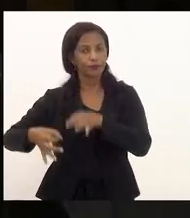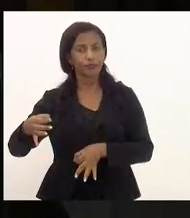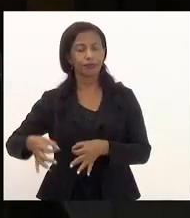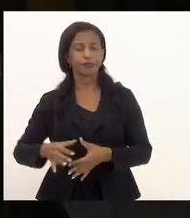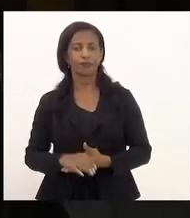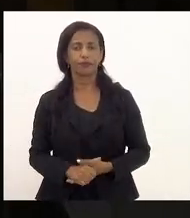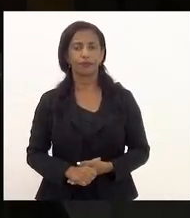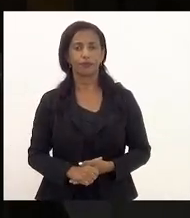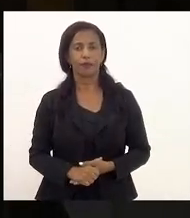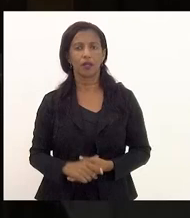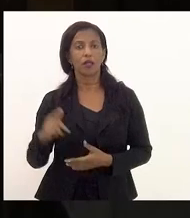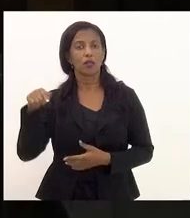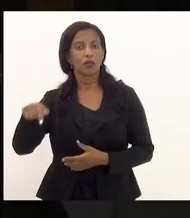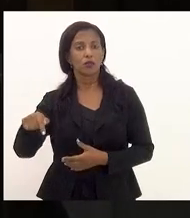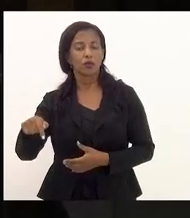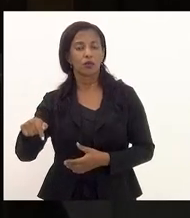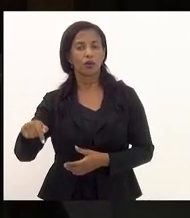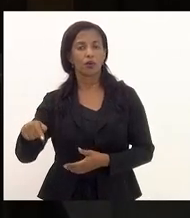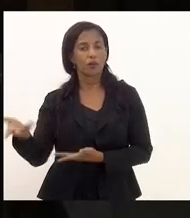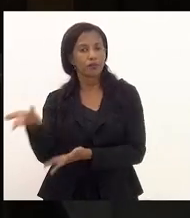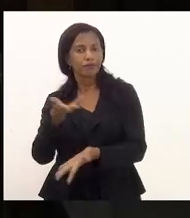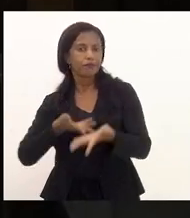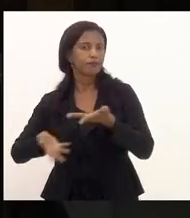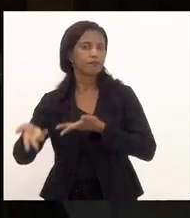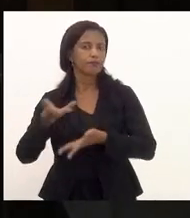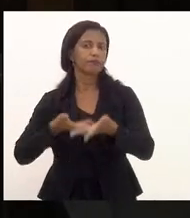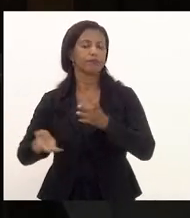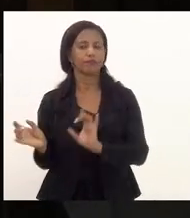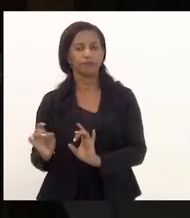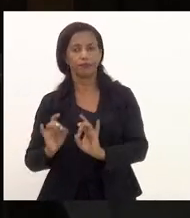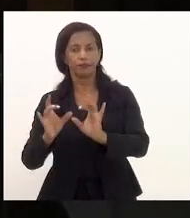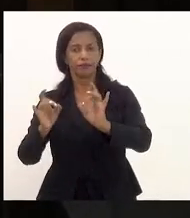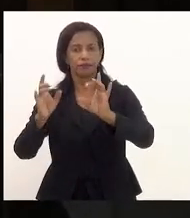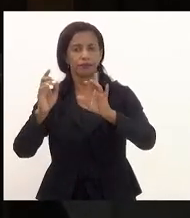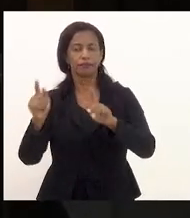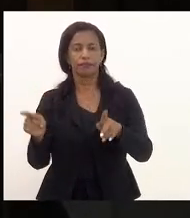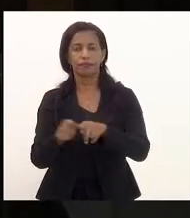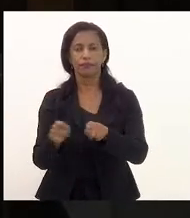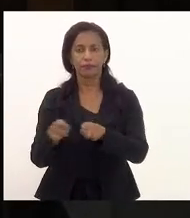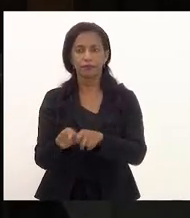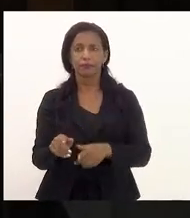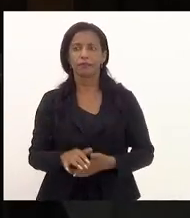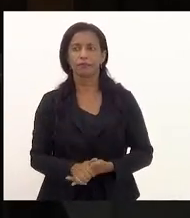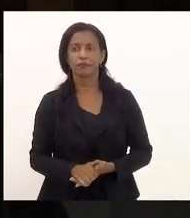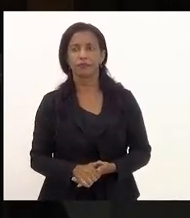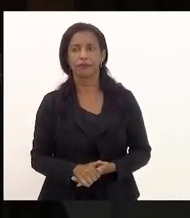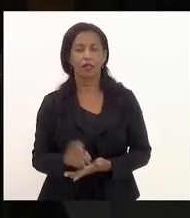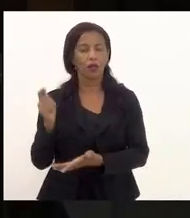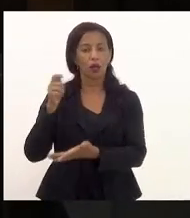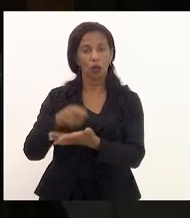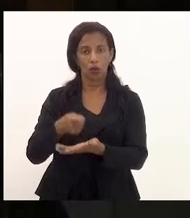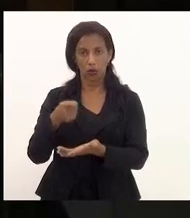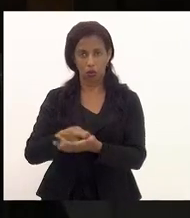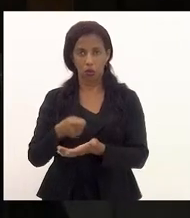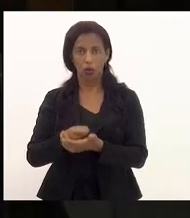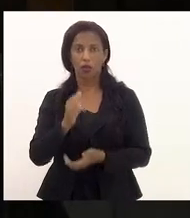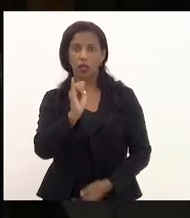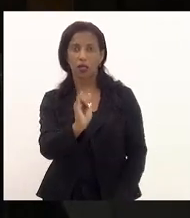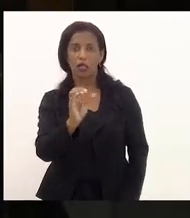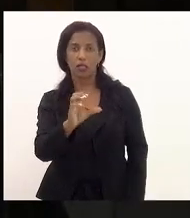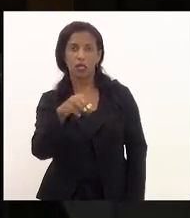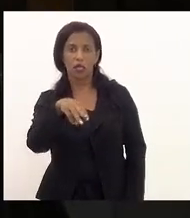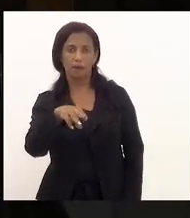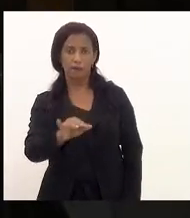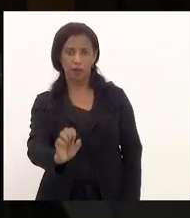sobre a questão das participações especiais, mas também da cobrança do ICMS.